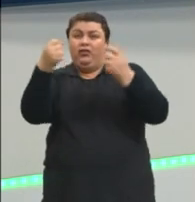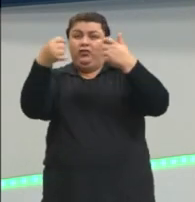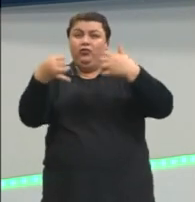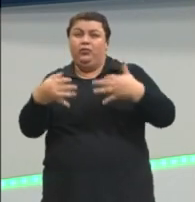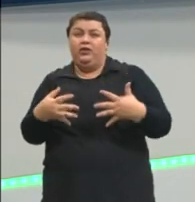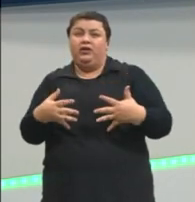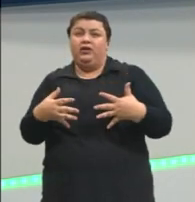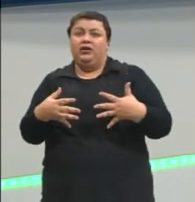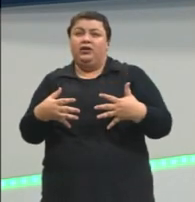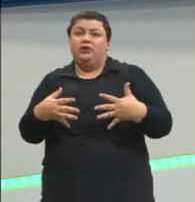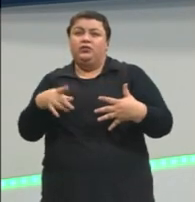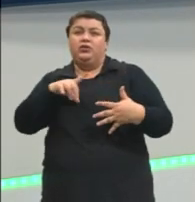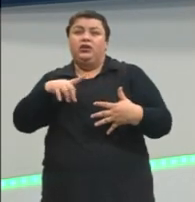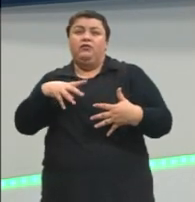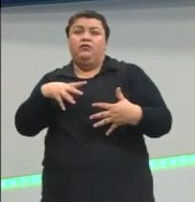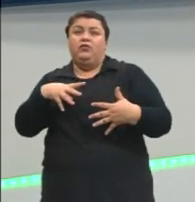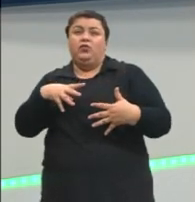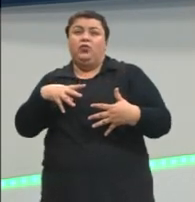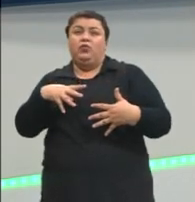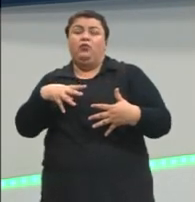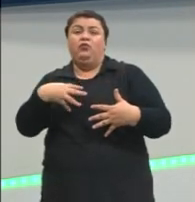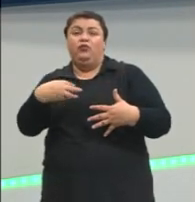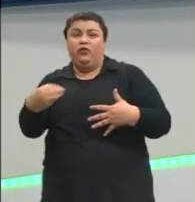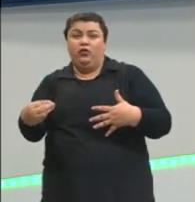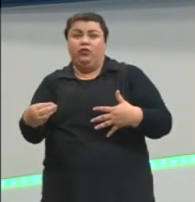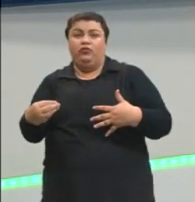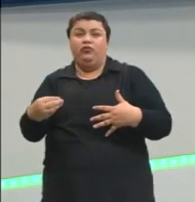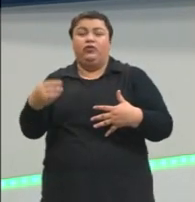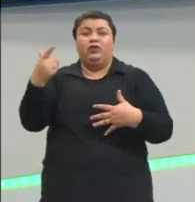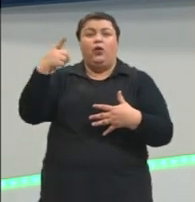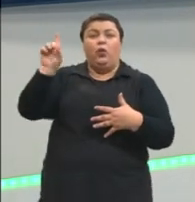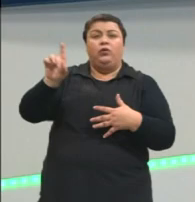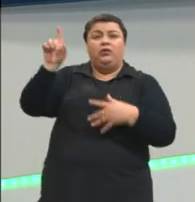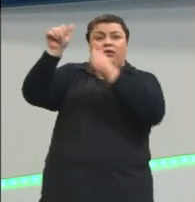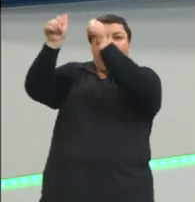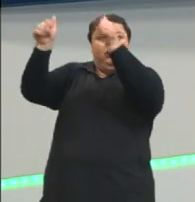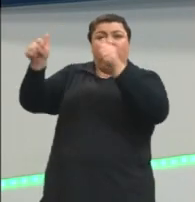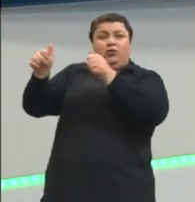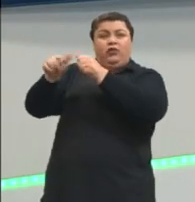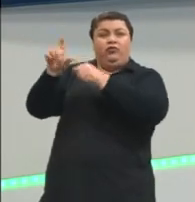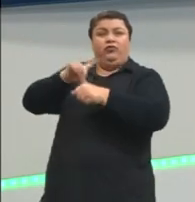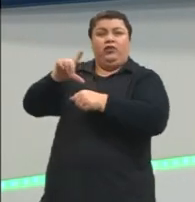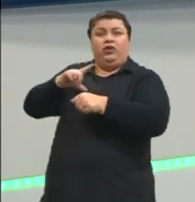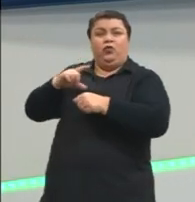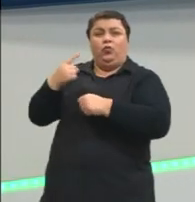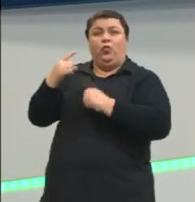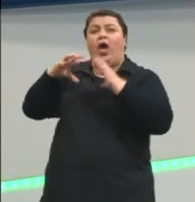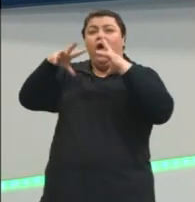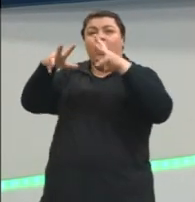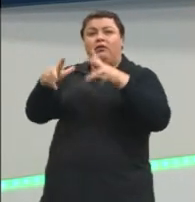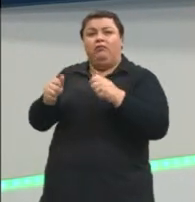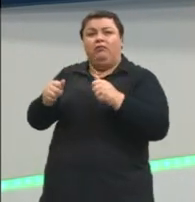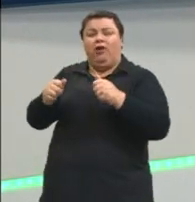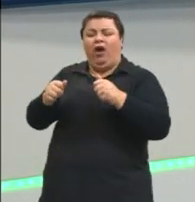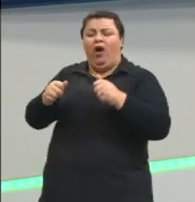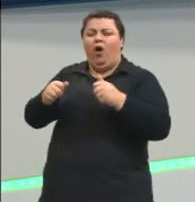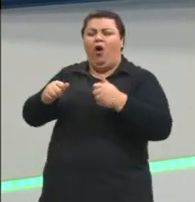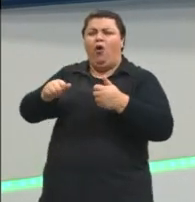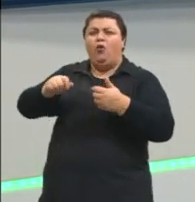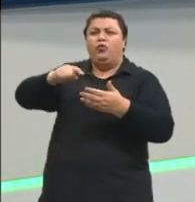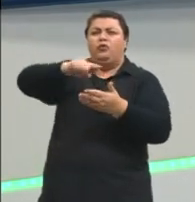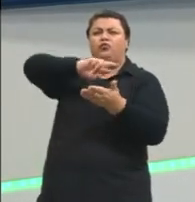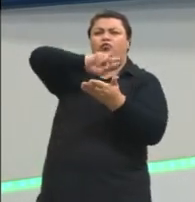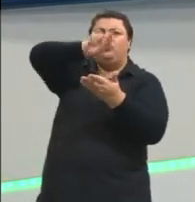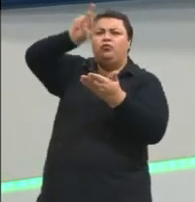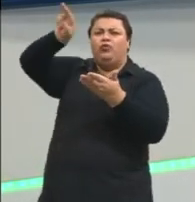teve um filhote. E aqui, nessa outra imagem, a gente pode ver um animal cercado por várias